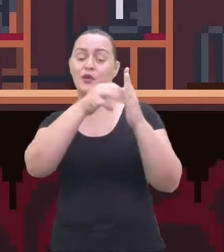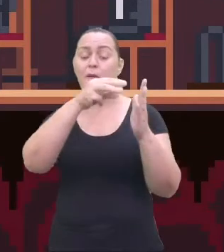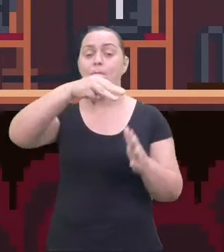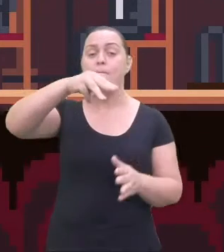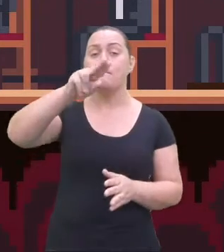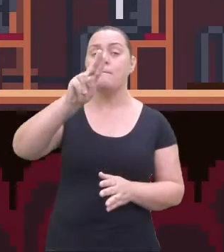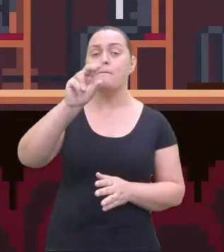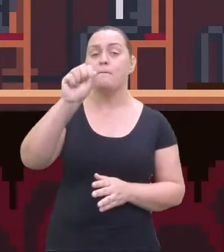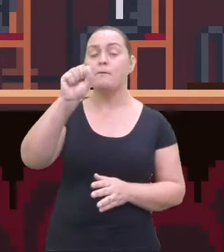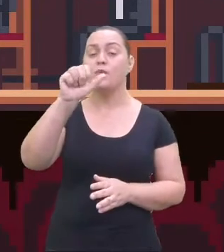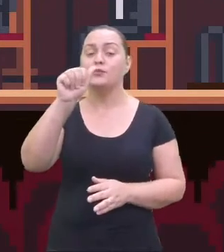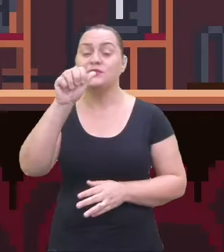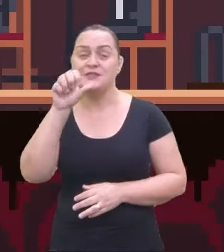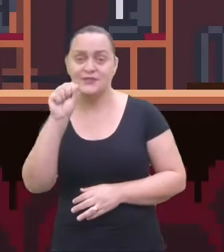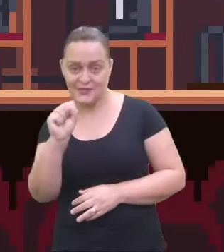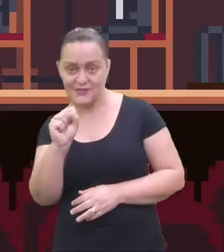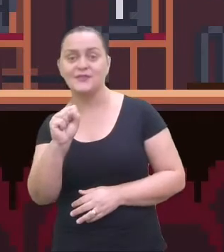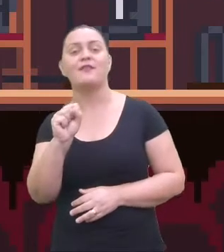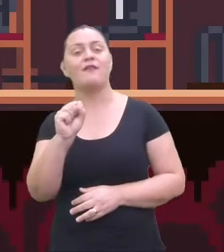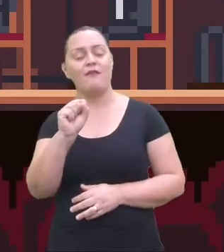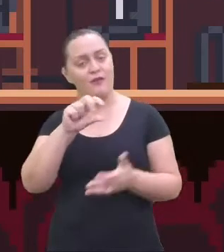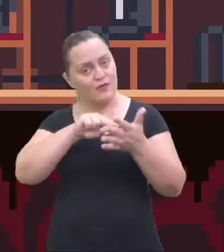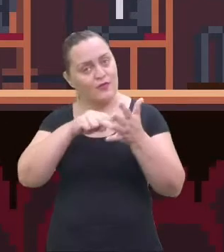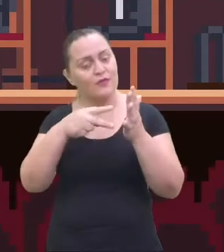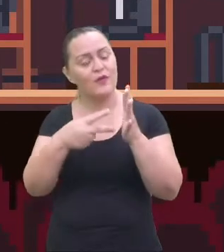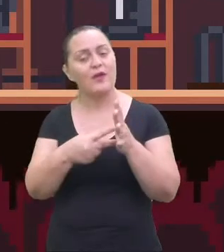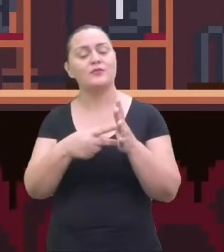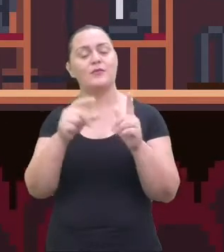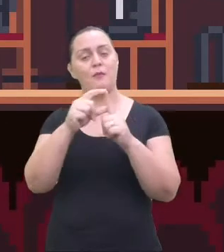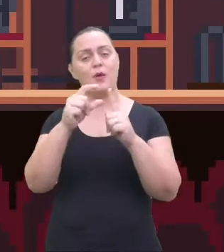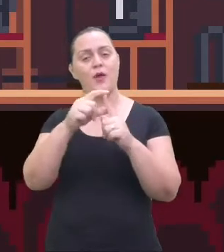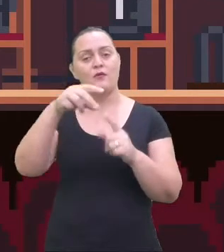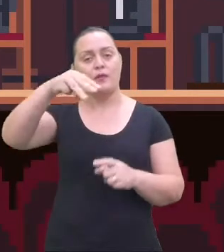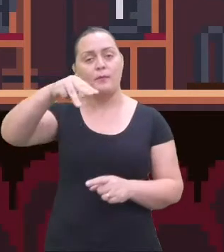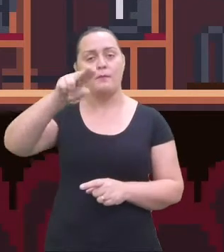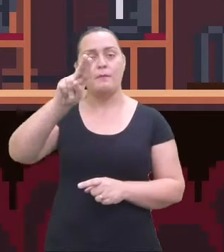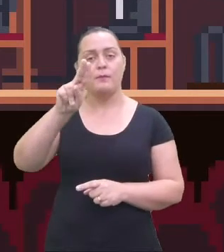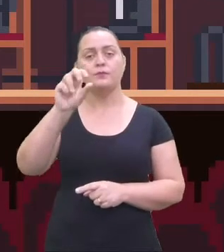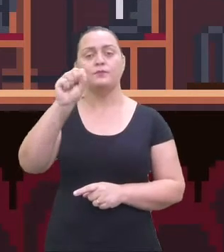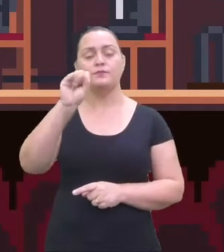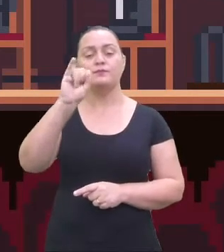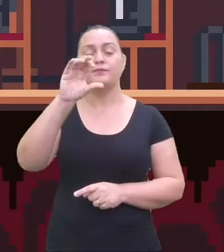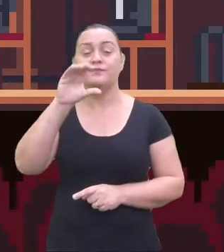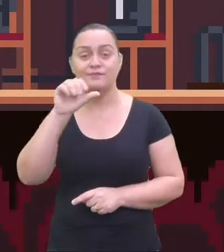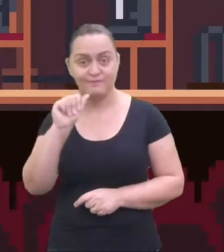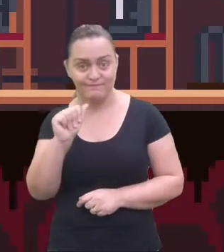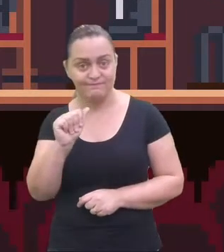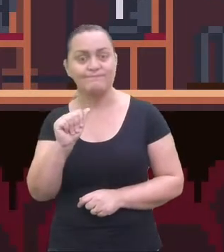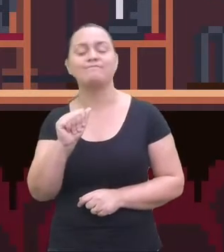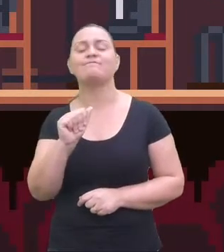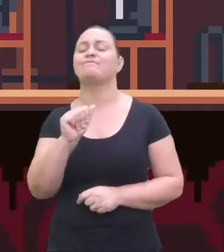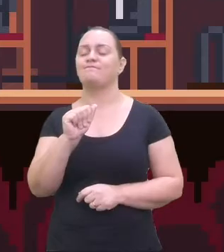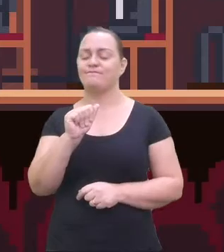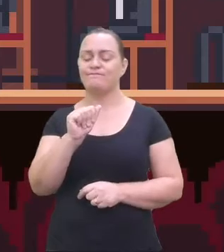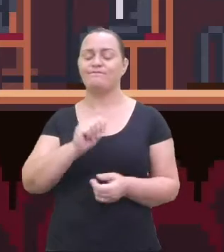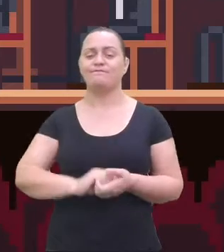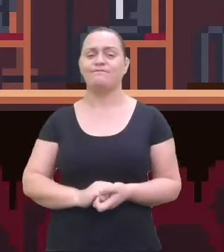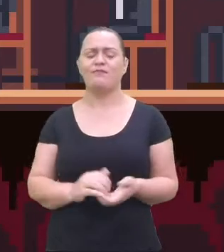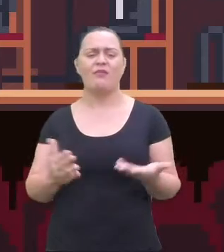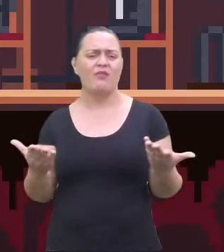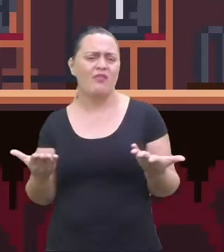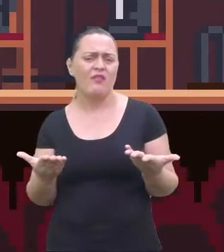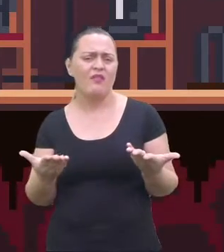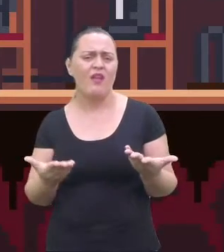arte das musas. Esse é o significado da palavra música. Então, há evidências que a música surgiu